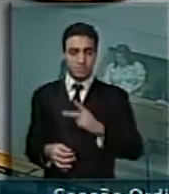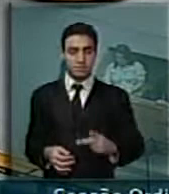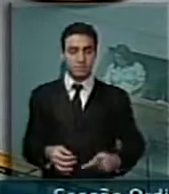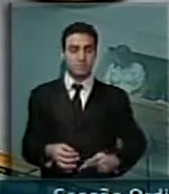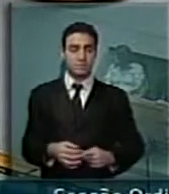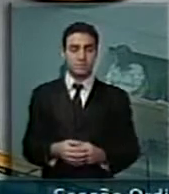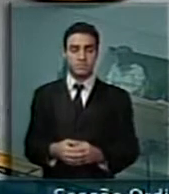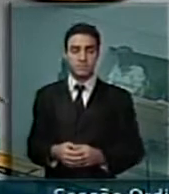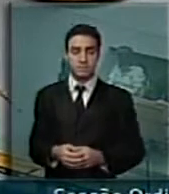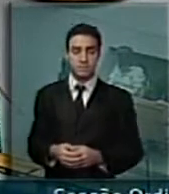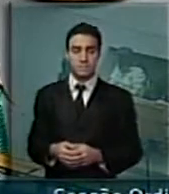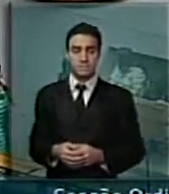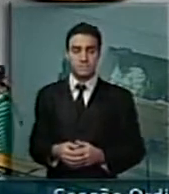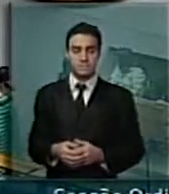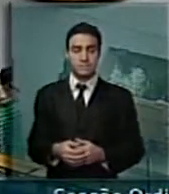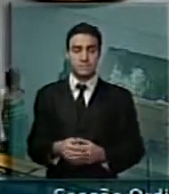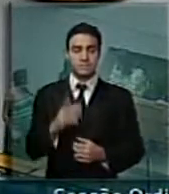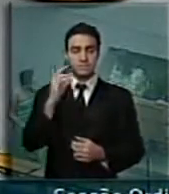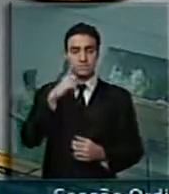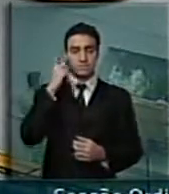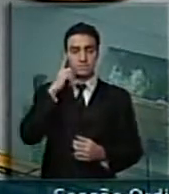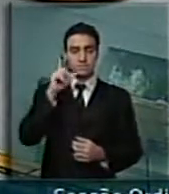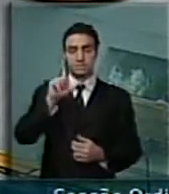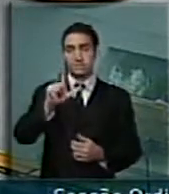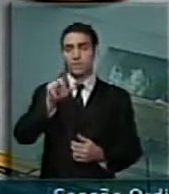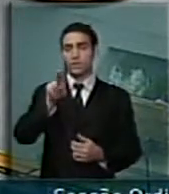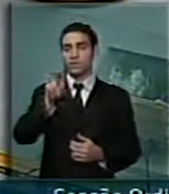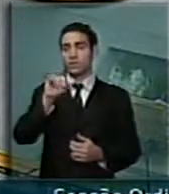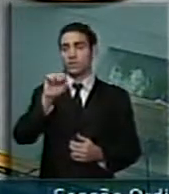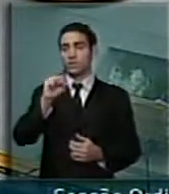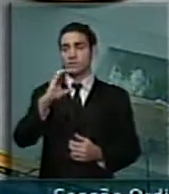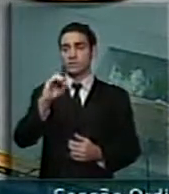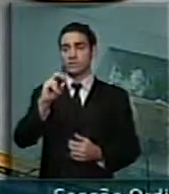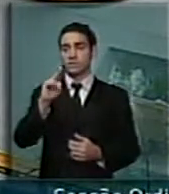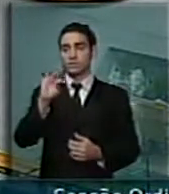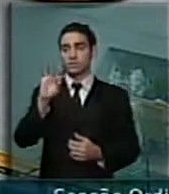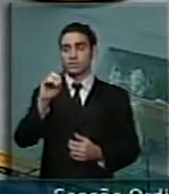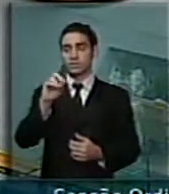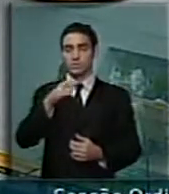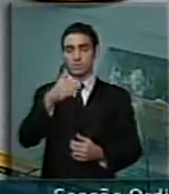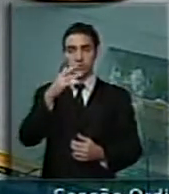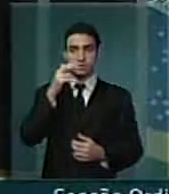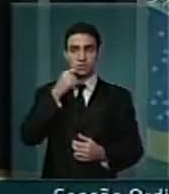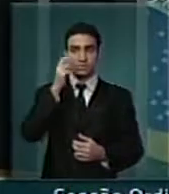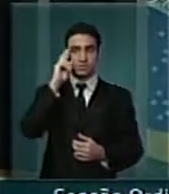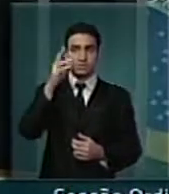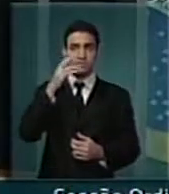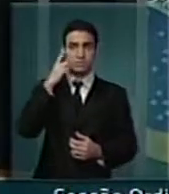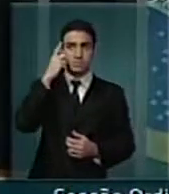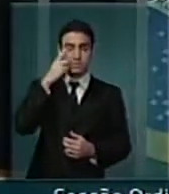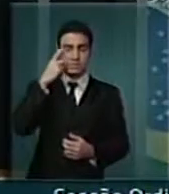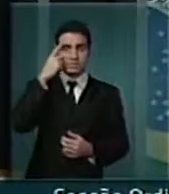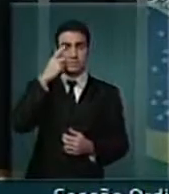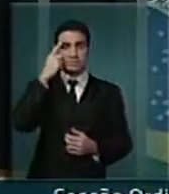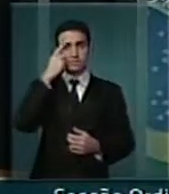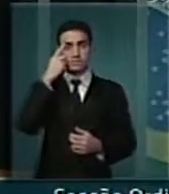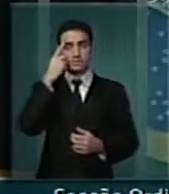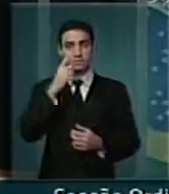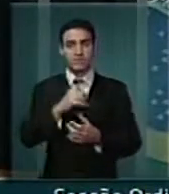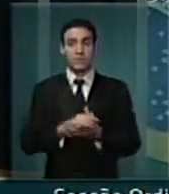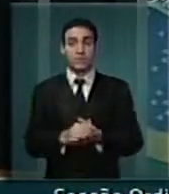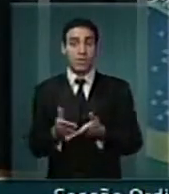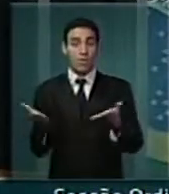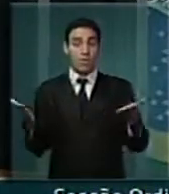Sr. Presidente e Lúcio e Deputado Luiz Couto, Sras. e Srs. Deputados, hoje